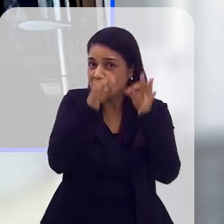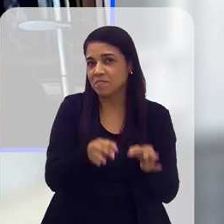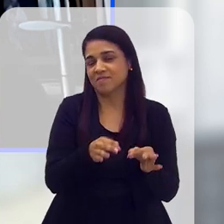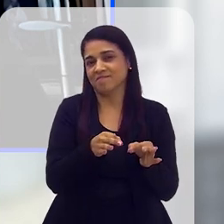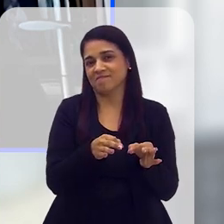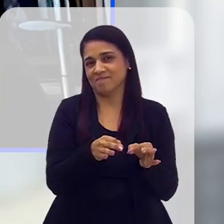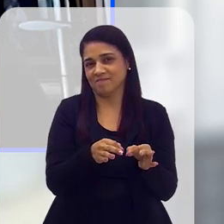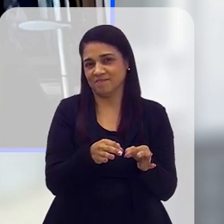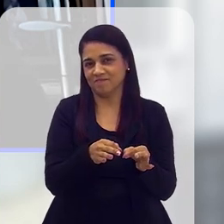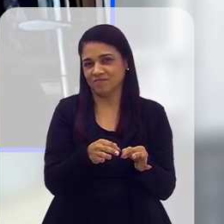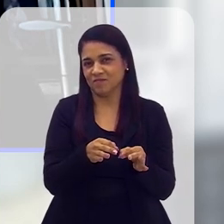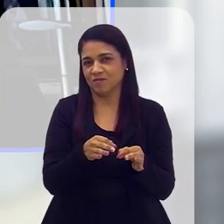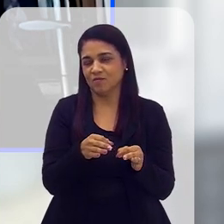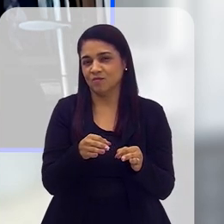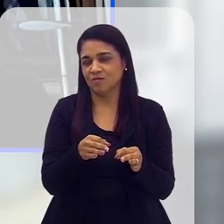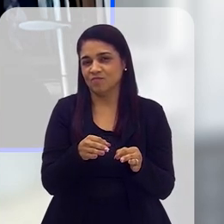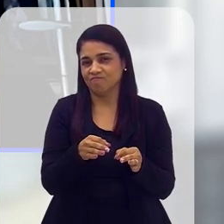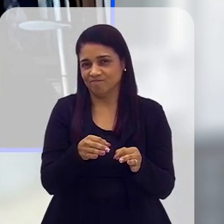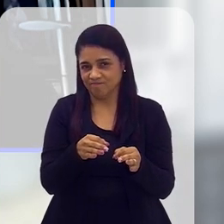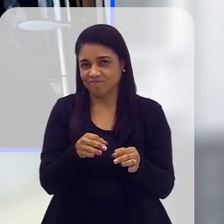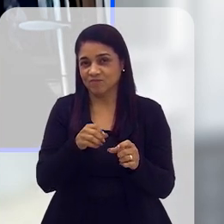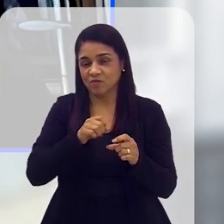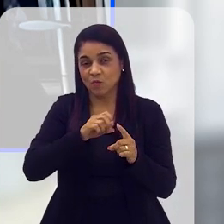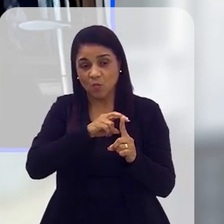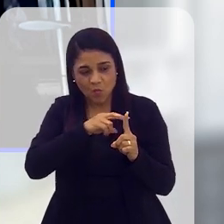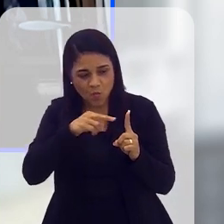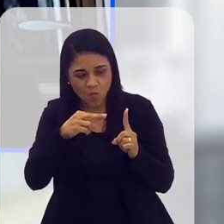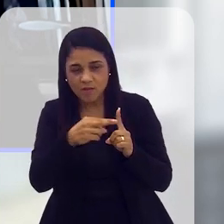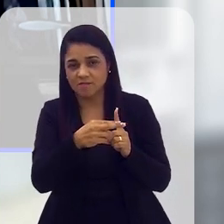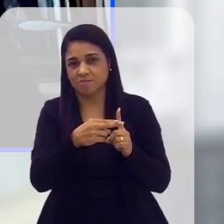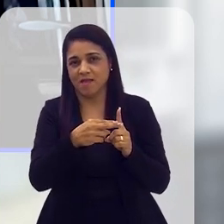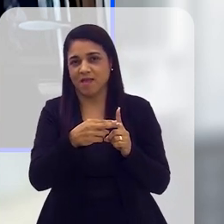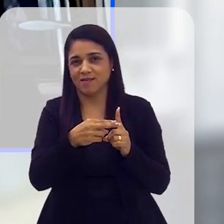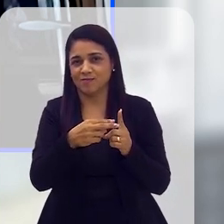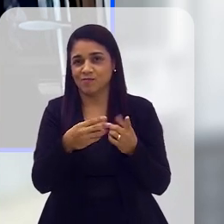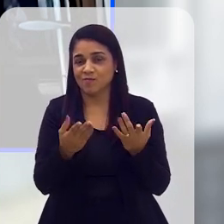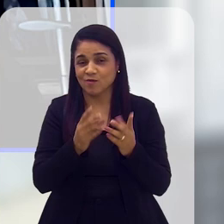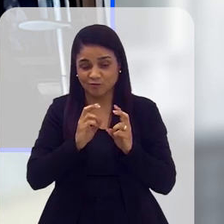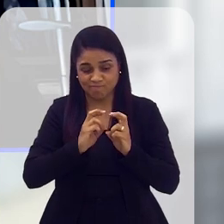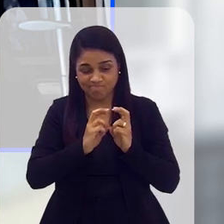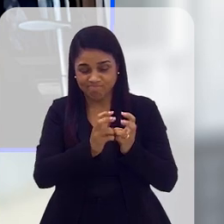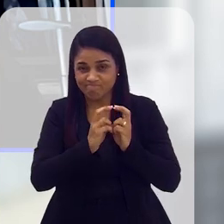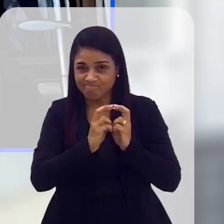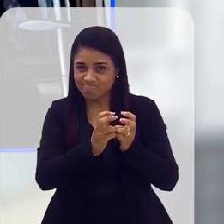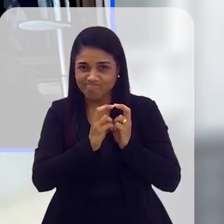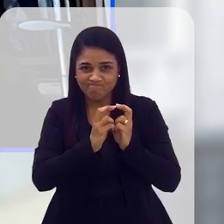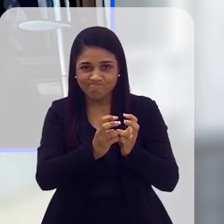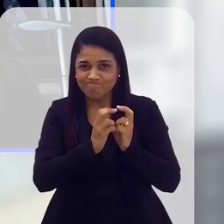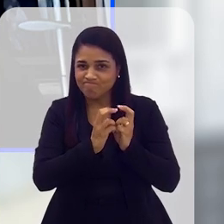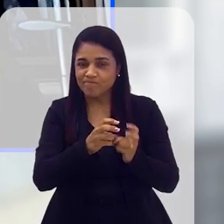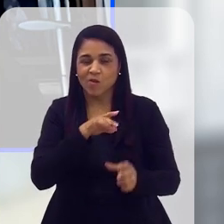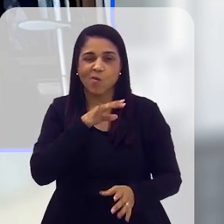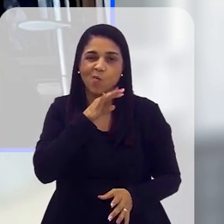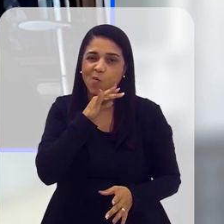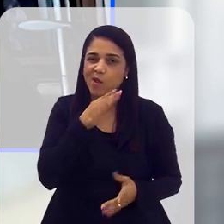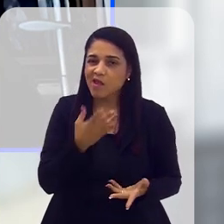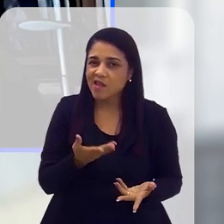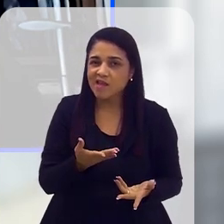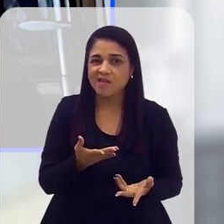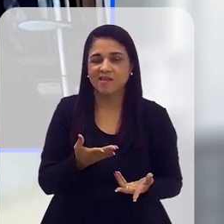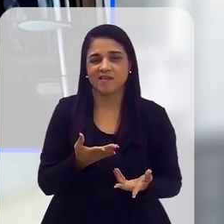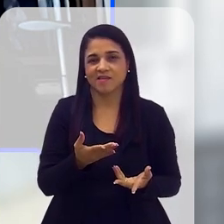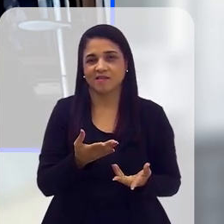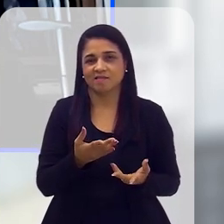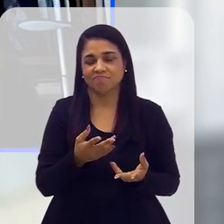O Brasil é extremamente ruim nesse aspecto, ele é extremamente ruim, o nosso transporte ferroviário não apenas não avançou, mas como